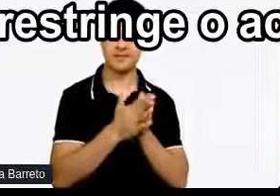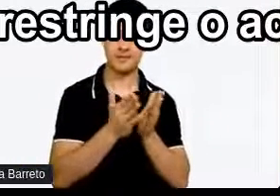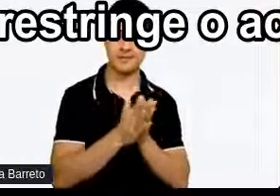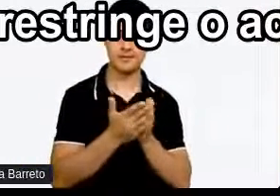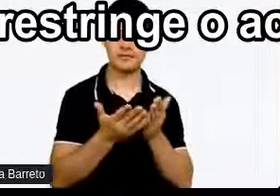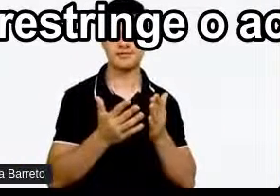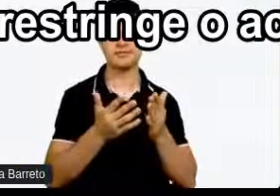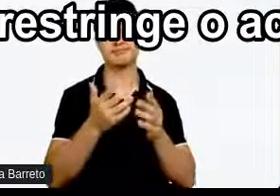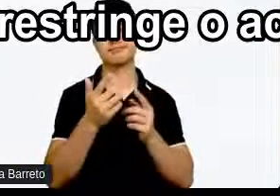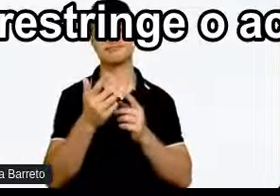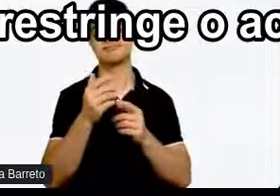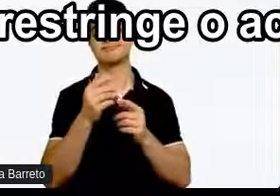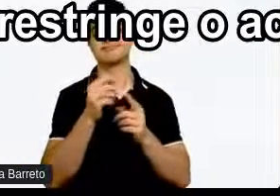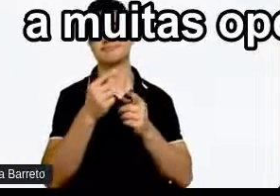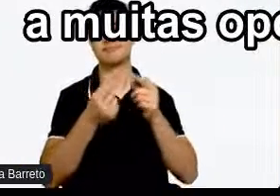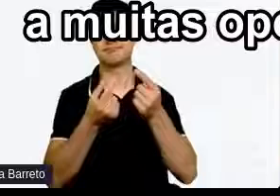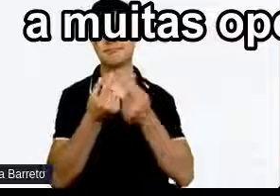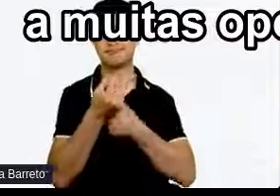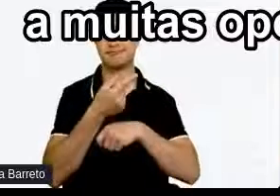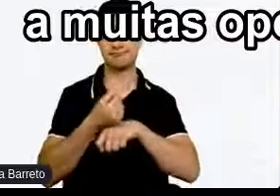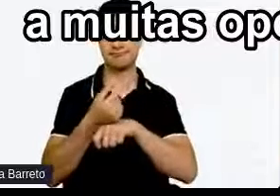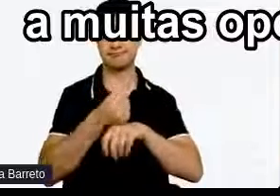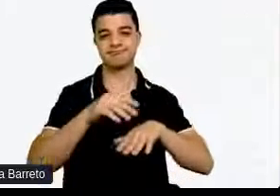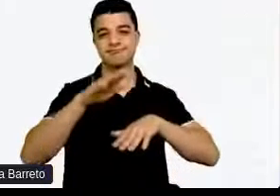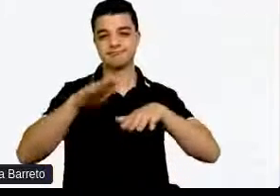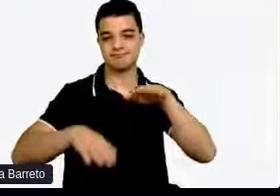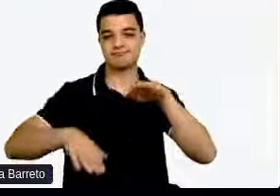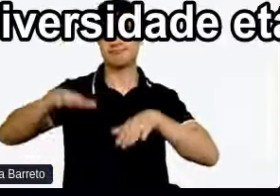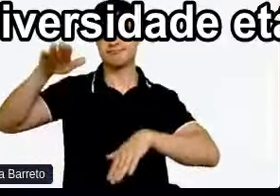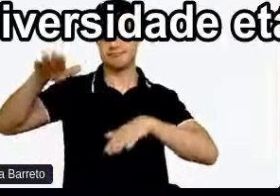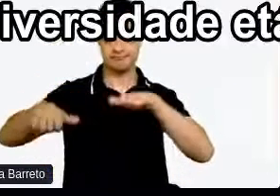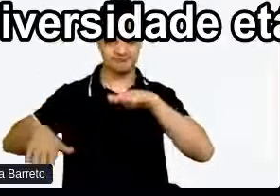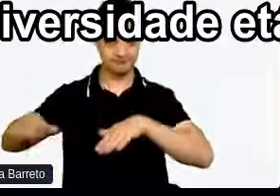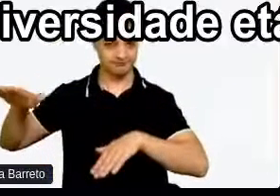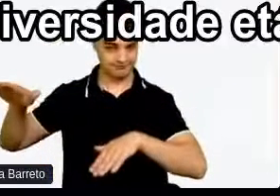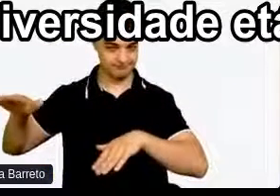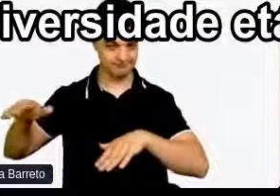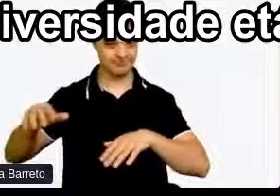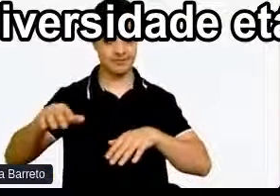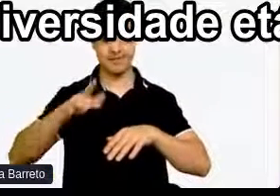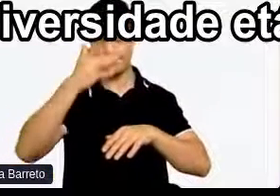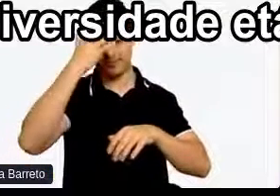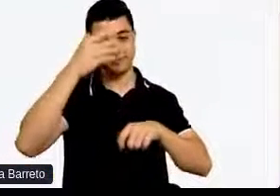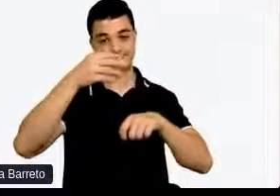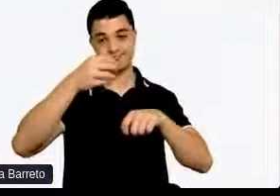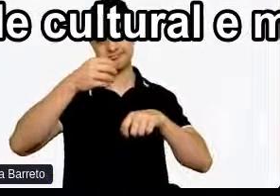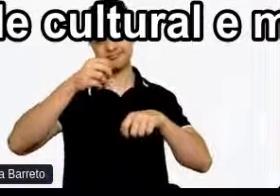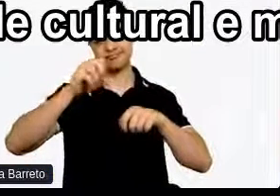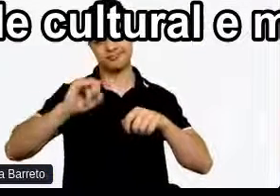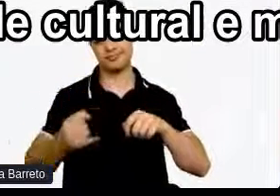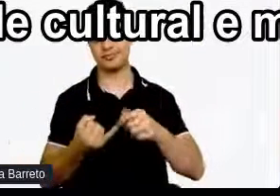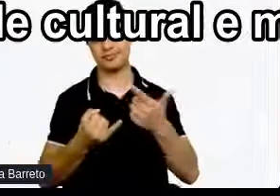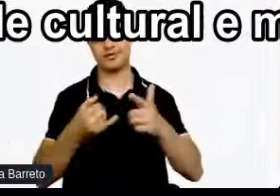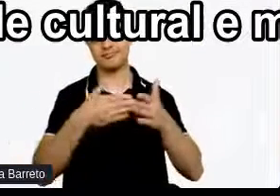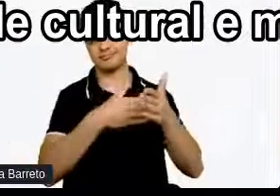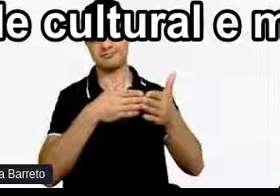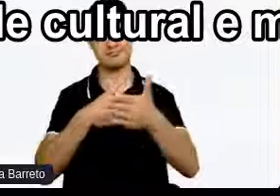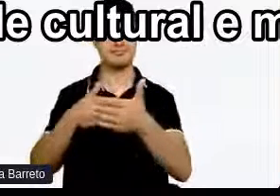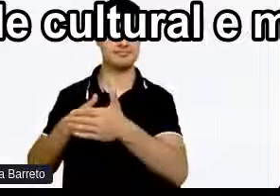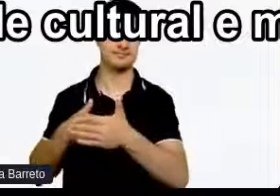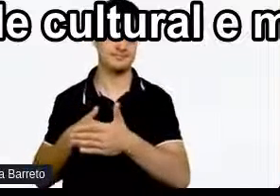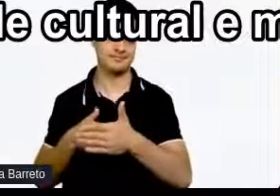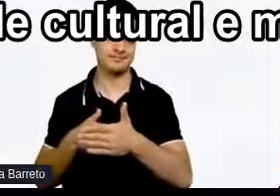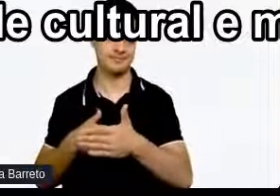baixas Isso restringe o acesso das pessoas A muitas oportunidades A diversidade etária e geracional A diversidade